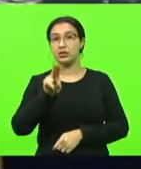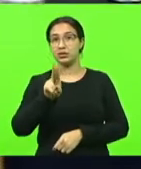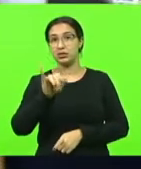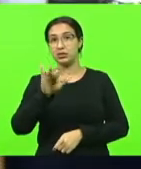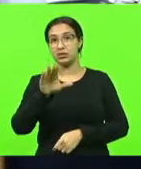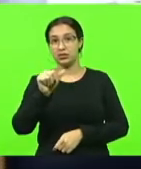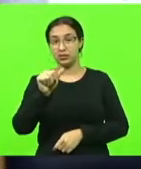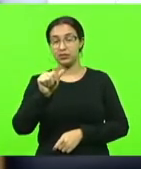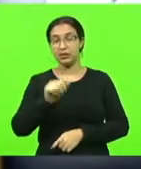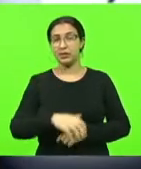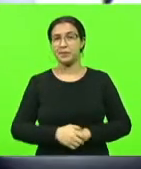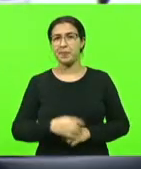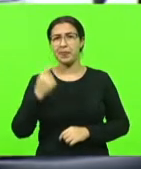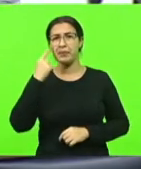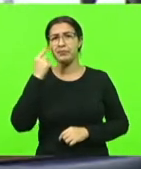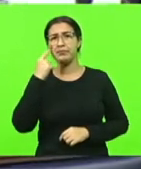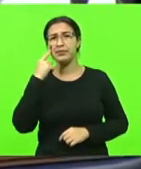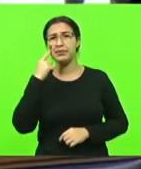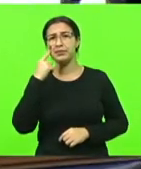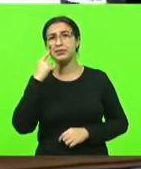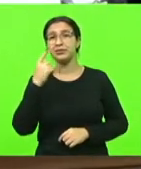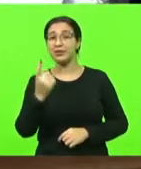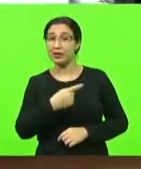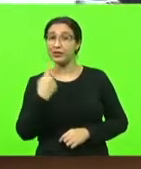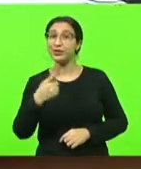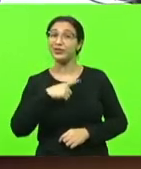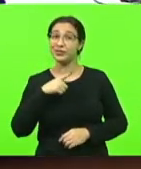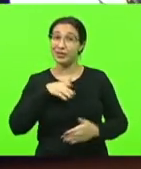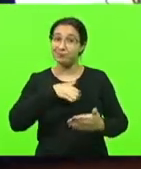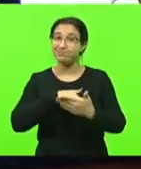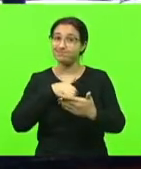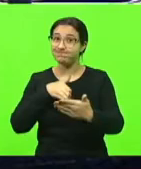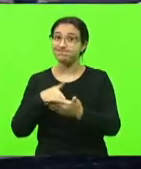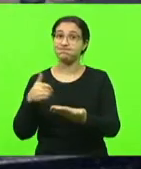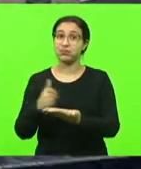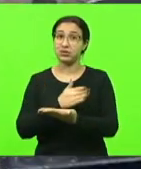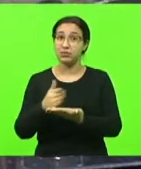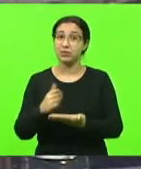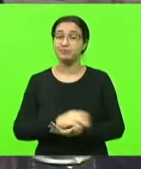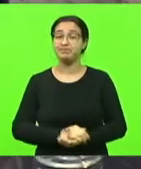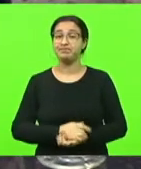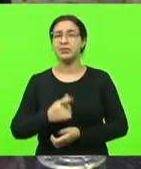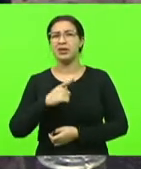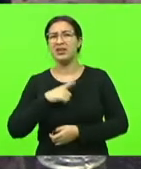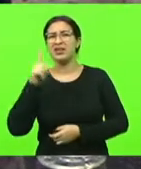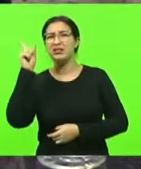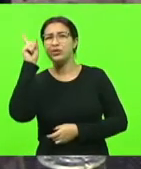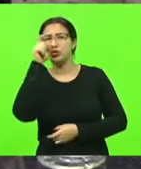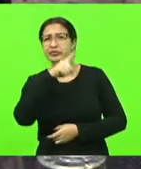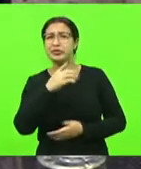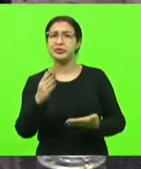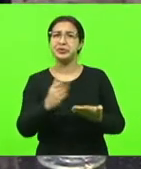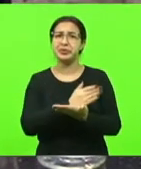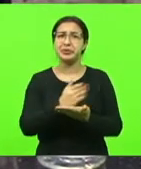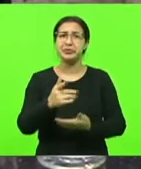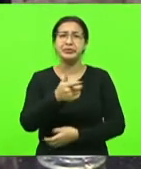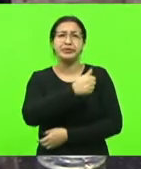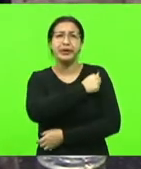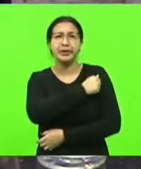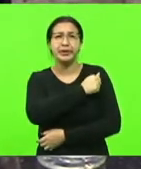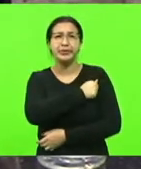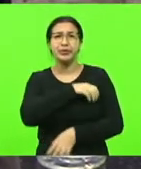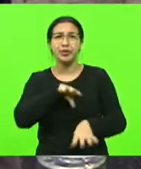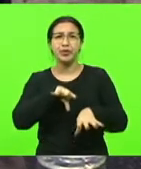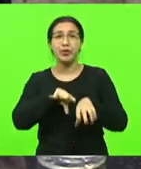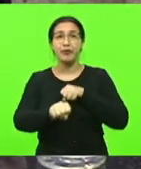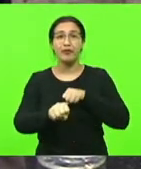E nós já temos tanta dificuldade com alunos que estão se formando analfabetos,